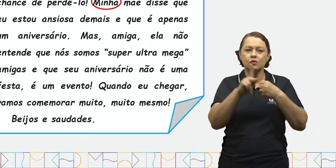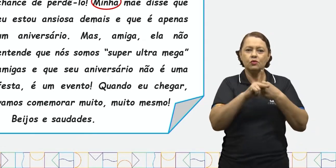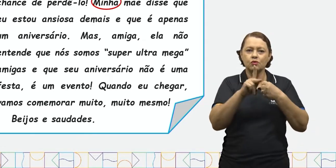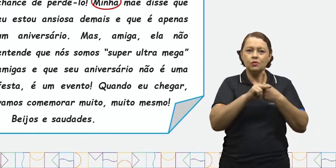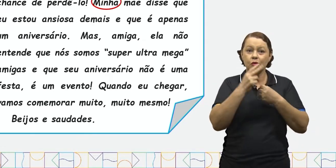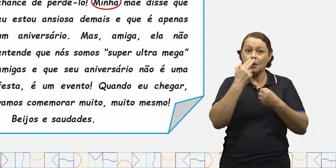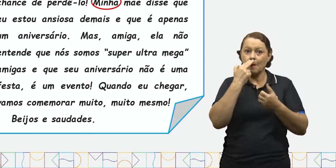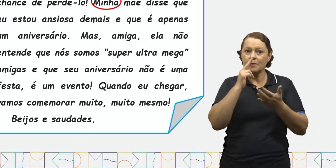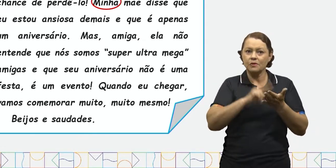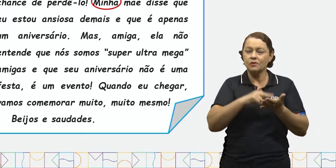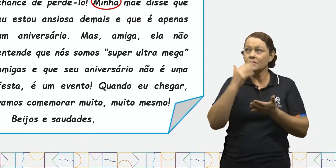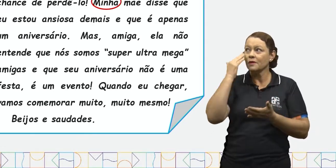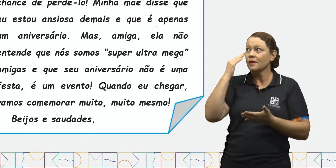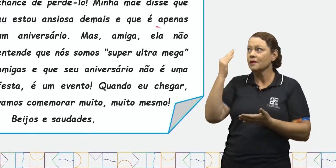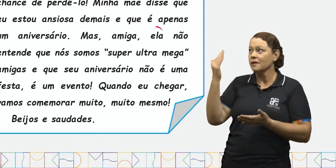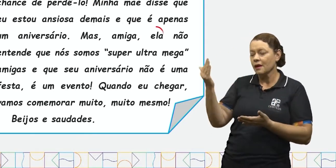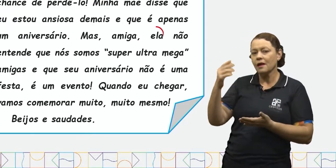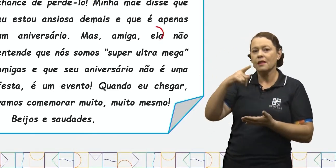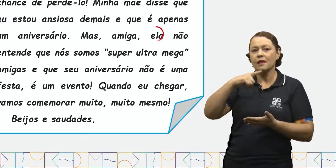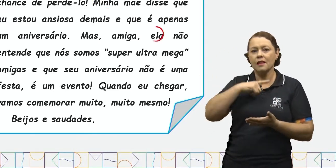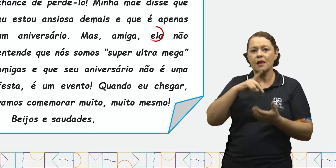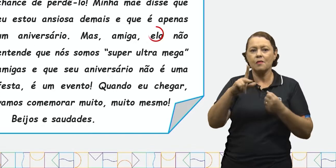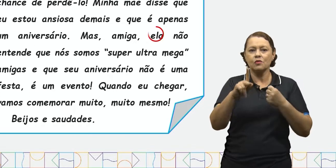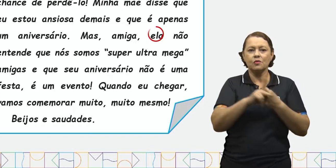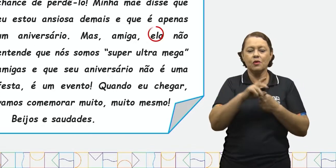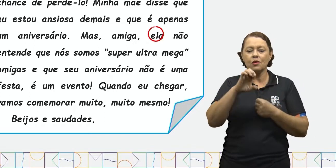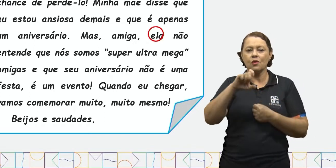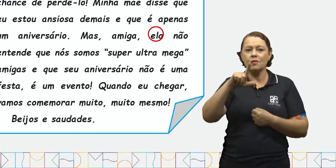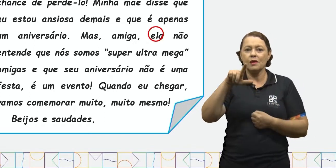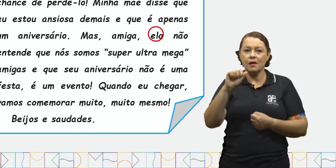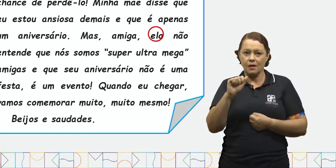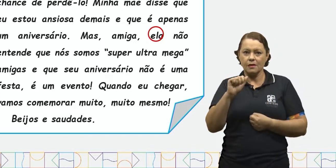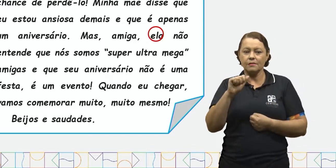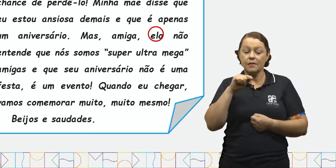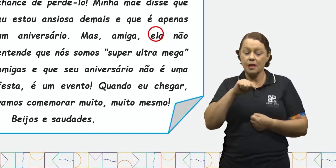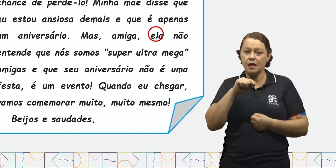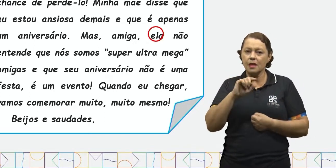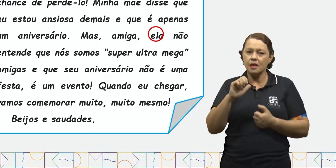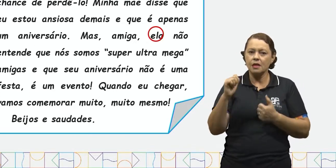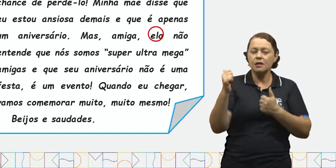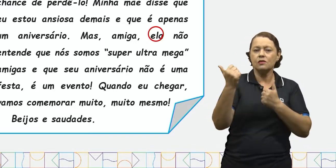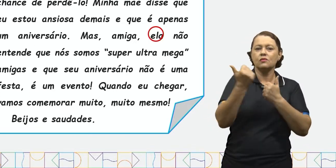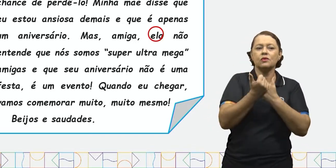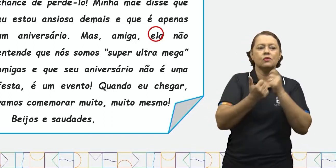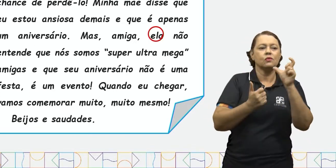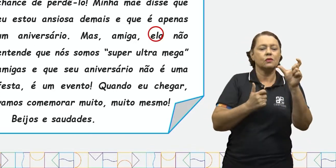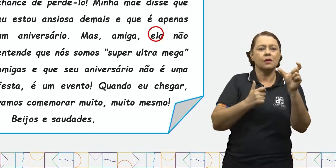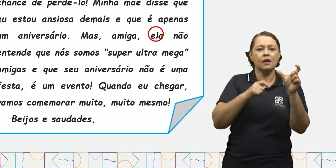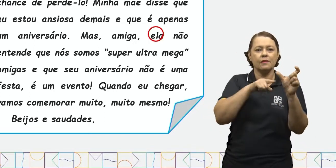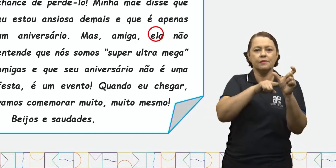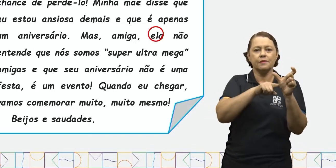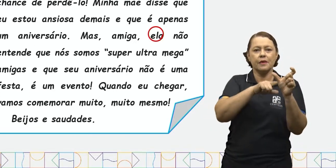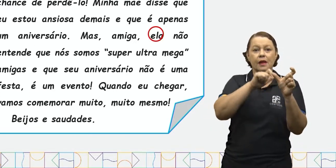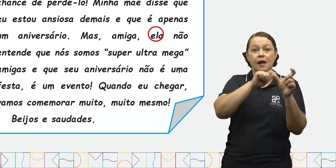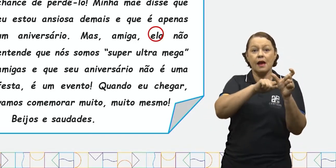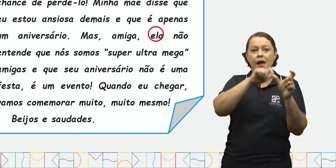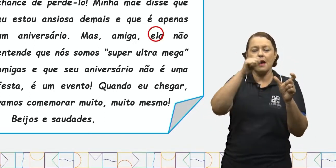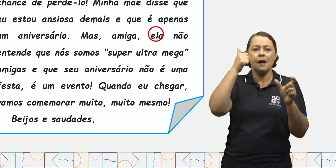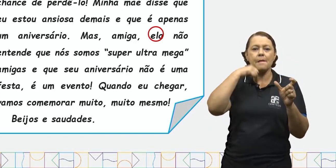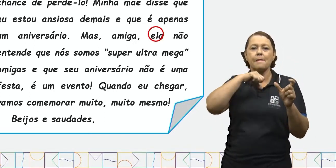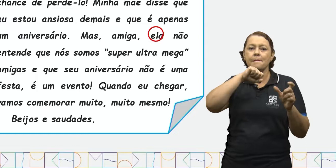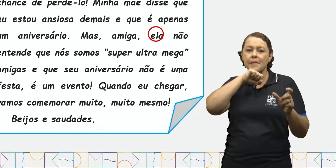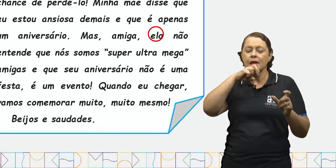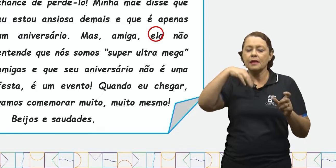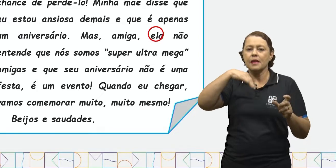desta carta, temos o pronome ela. Esse pronome substitui as palavras a mãe da Michele,